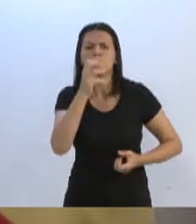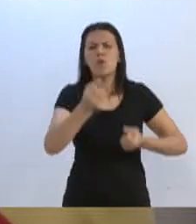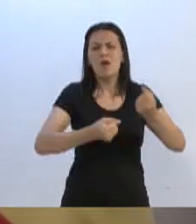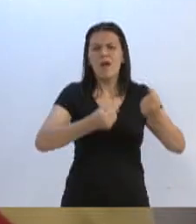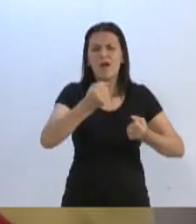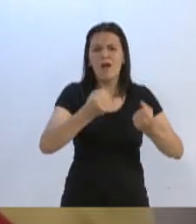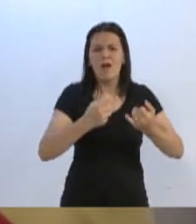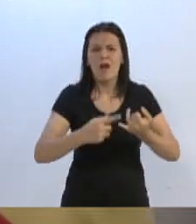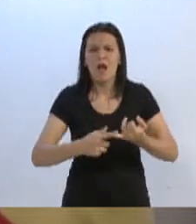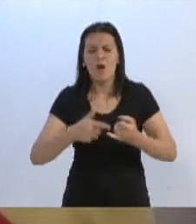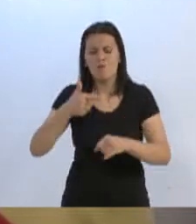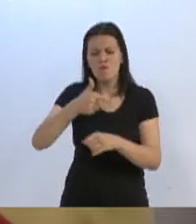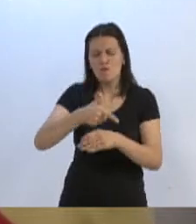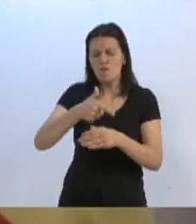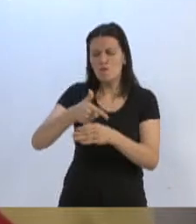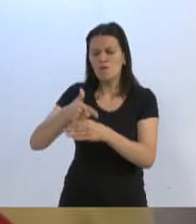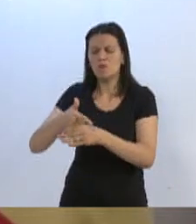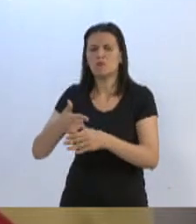redução de combustível.